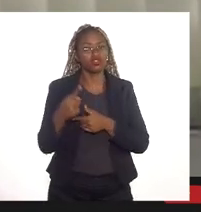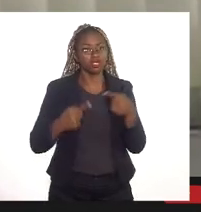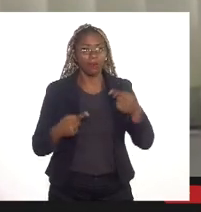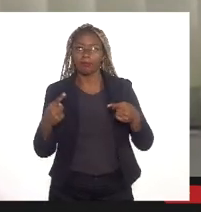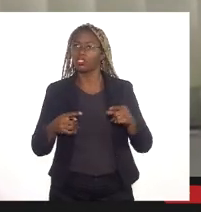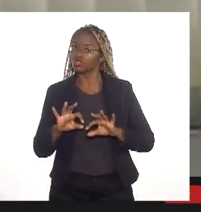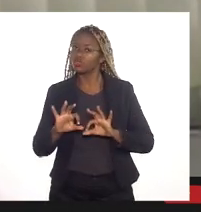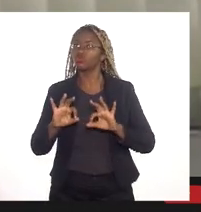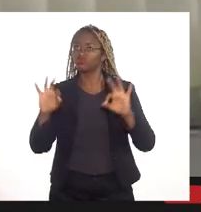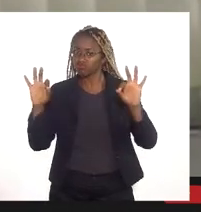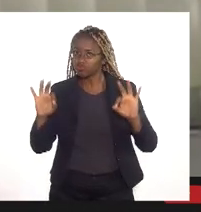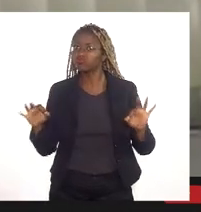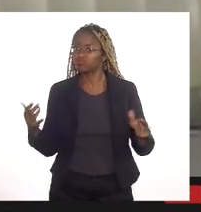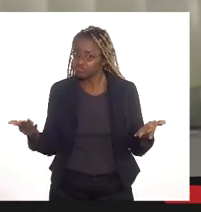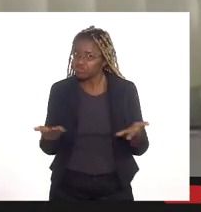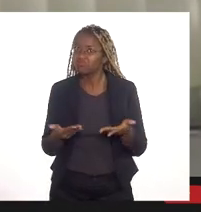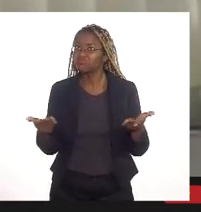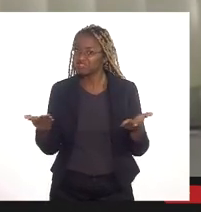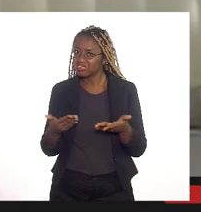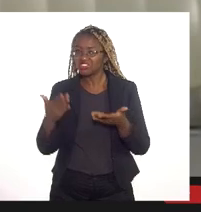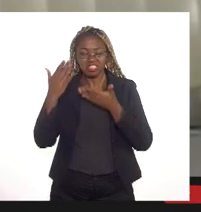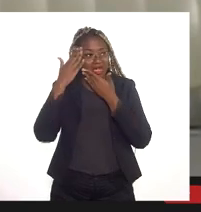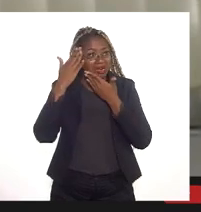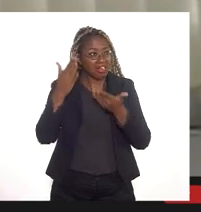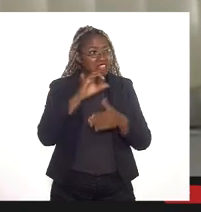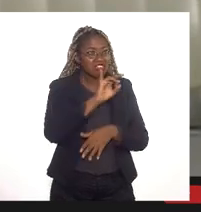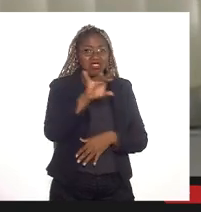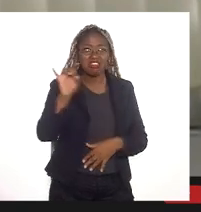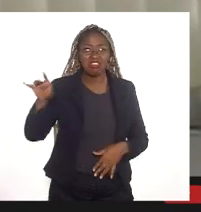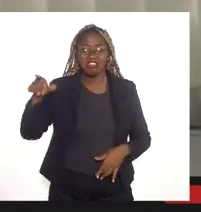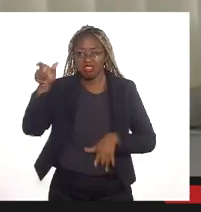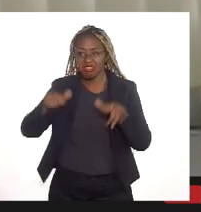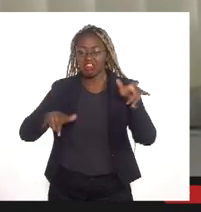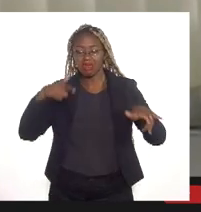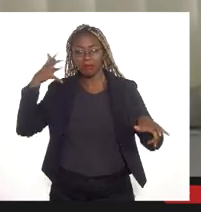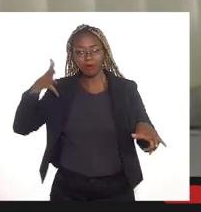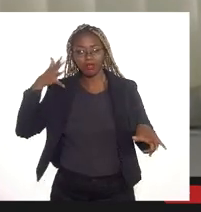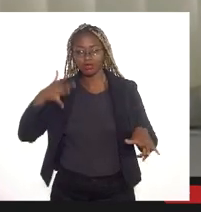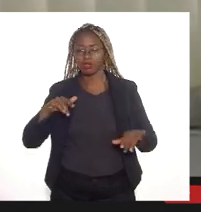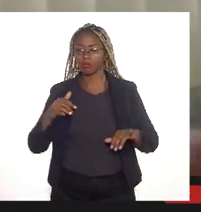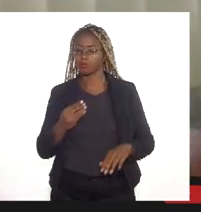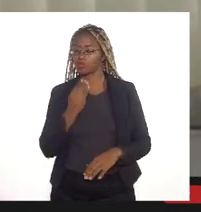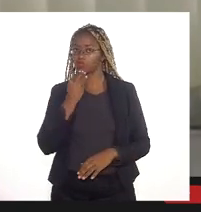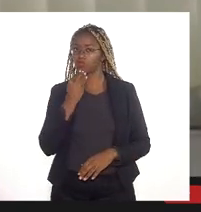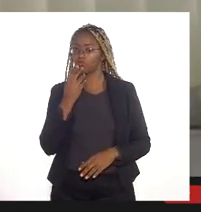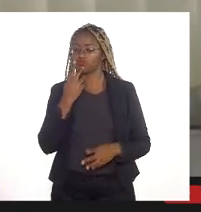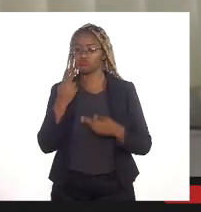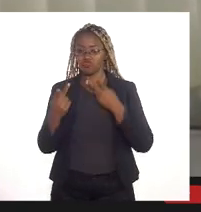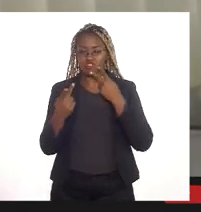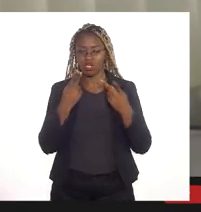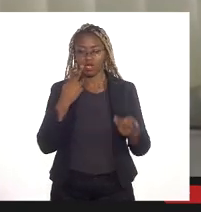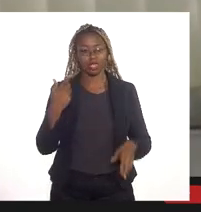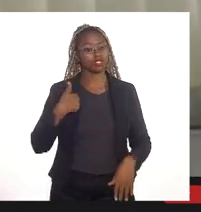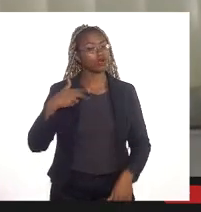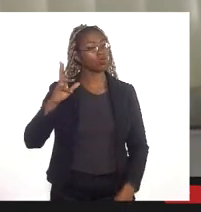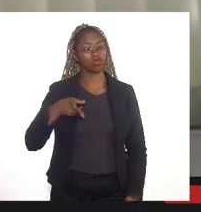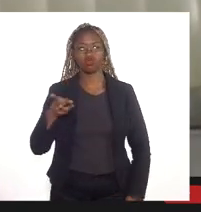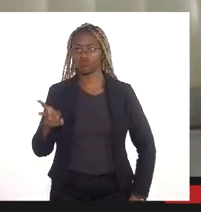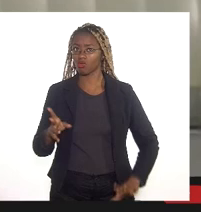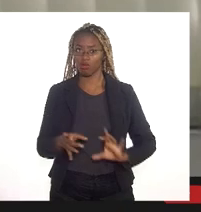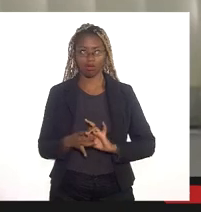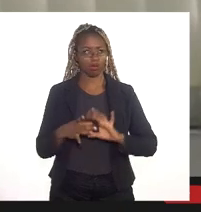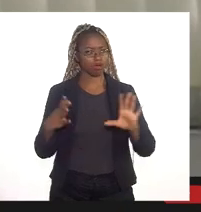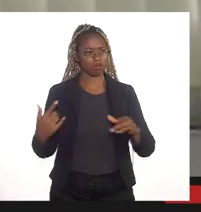hoje, agradeço a todos os palestrantes que tiveram a oportunidade de falar nessa audiência pública e me mantenho à disposição